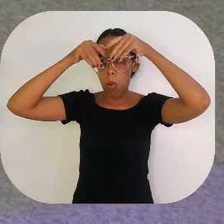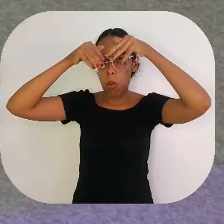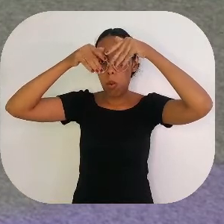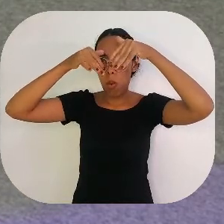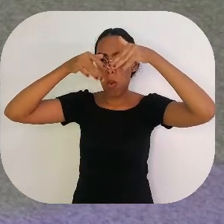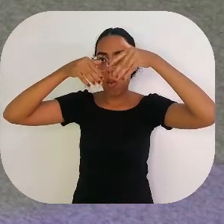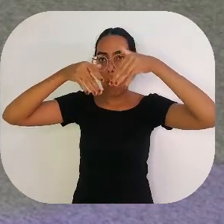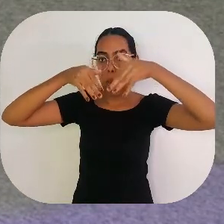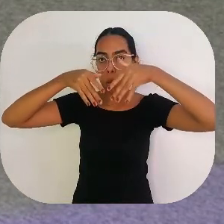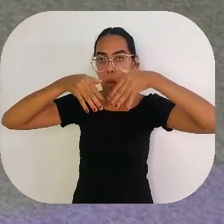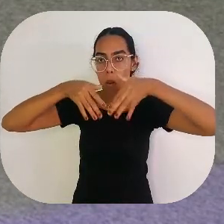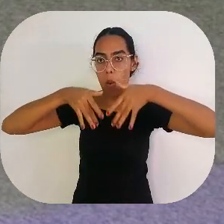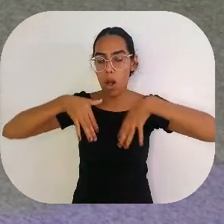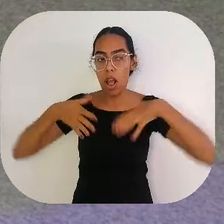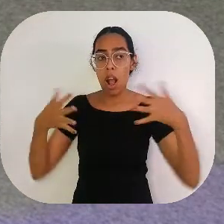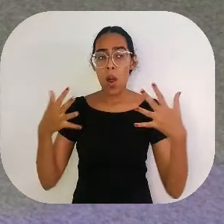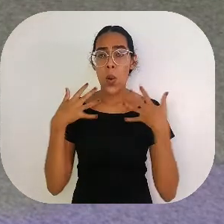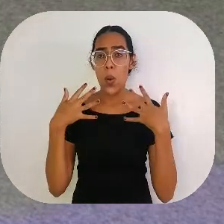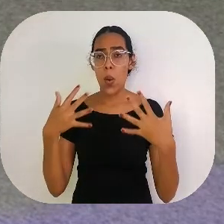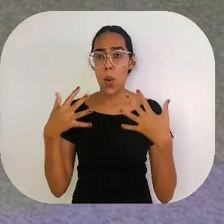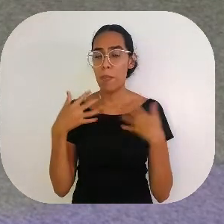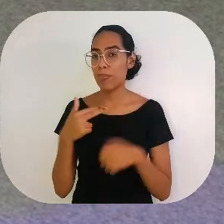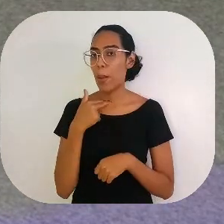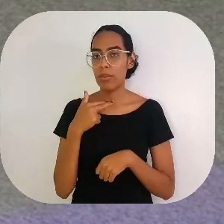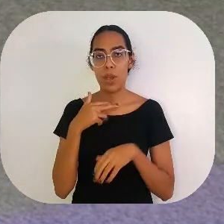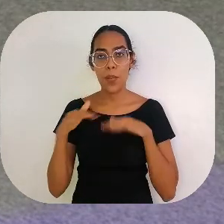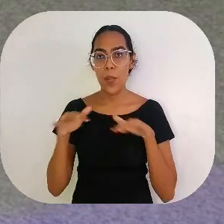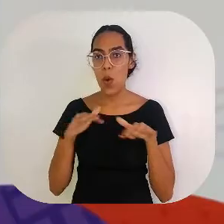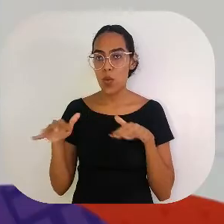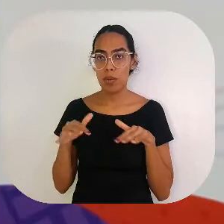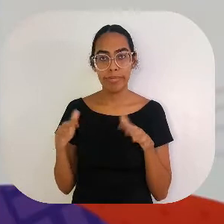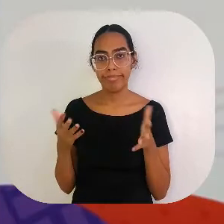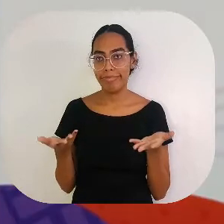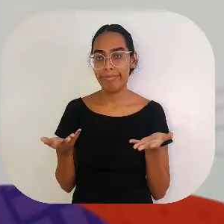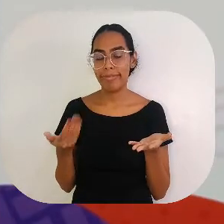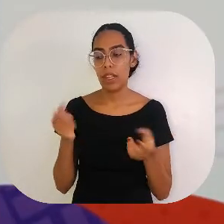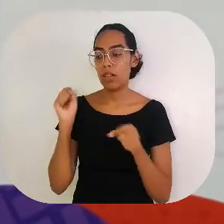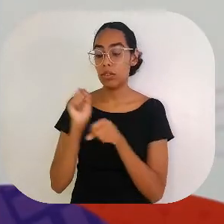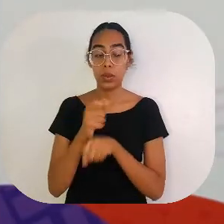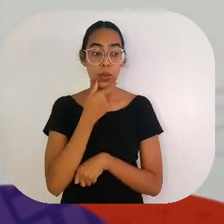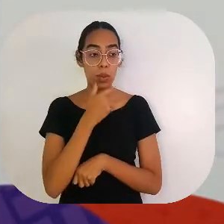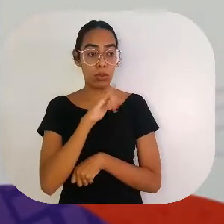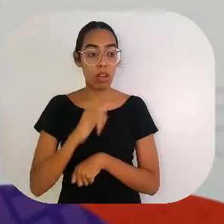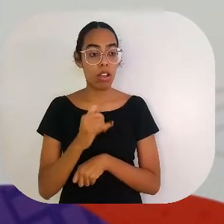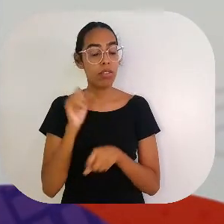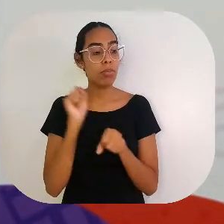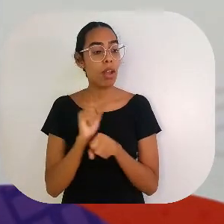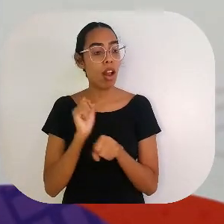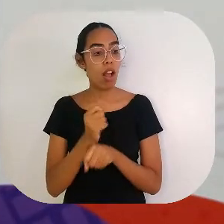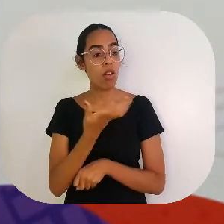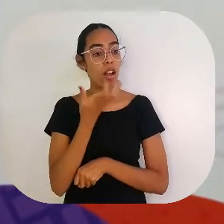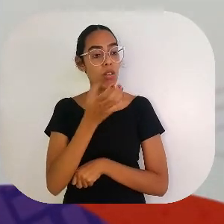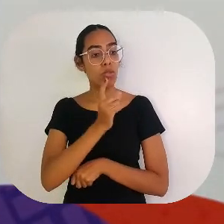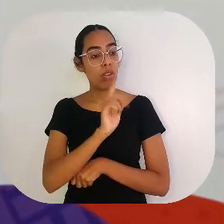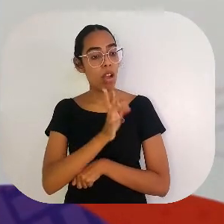mesa, já estava suando. Morrendo de calor, mas não podia se mexer. Porque o seu Joaquim estava lá.